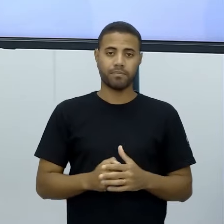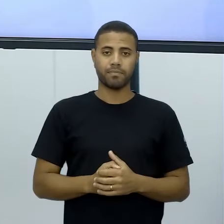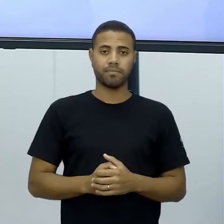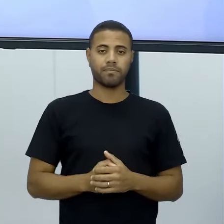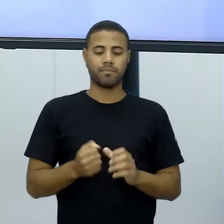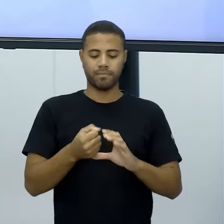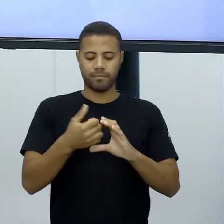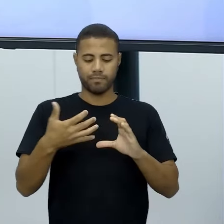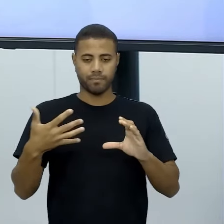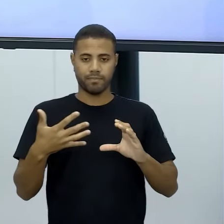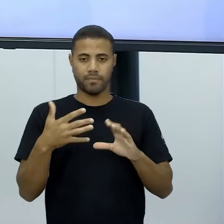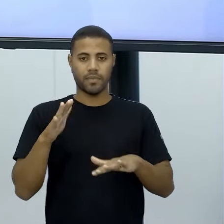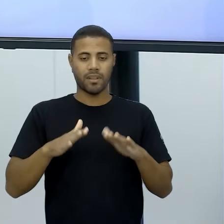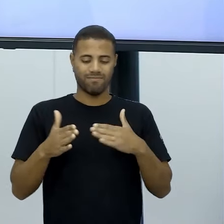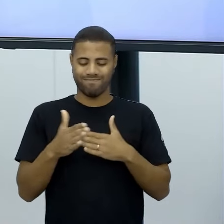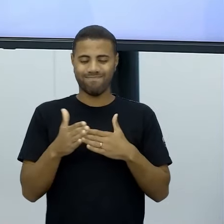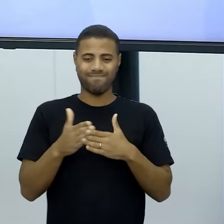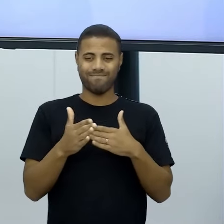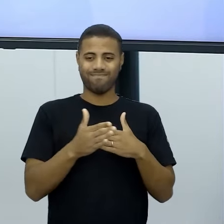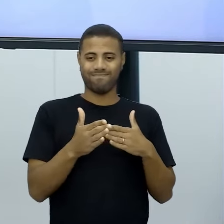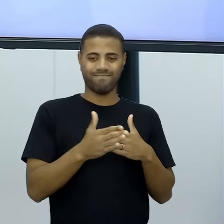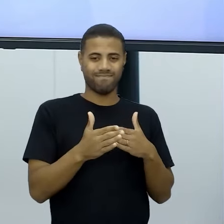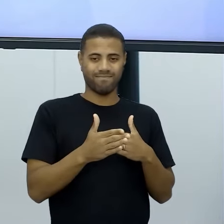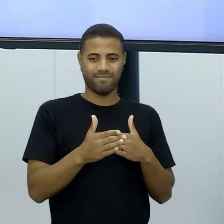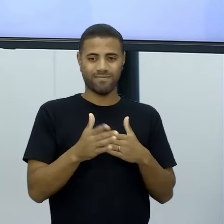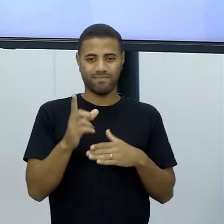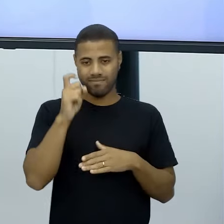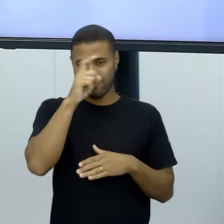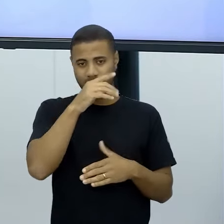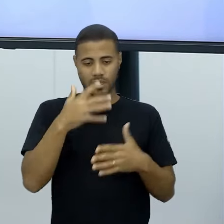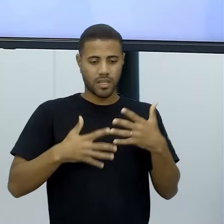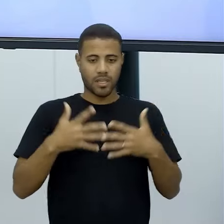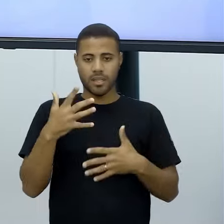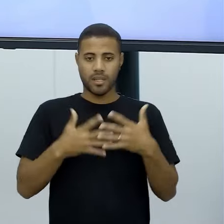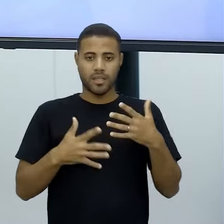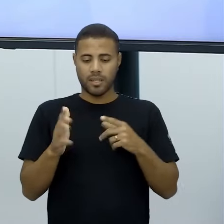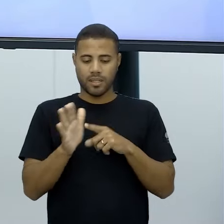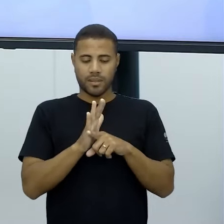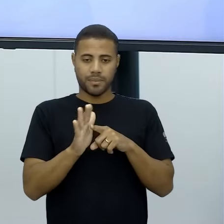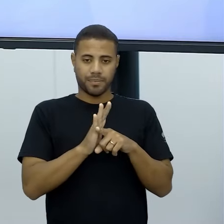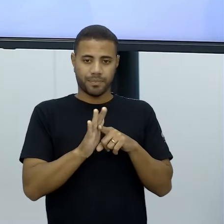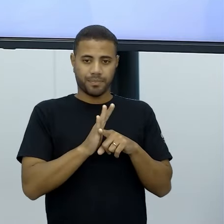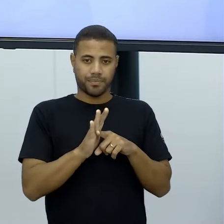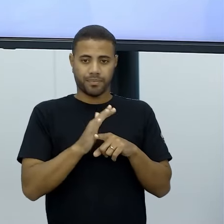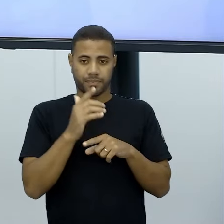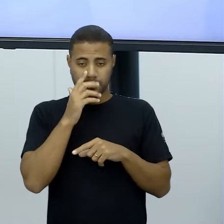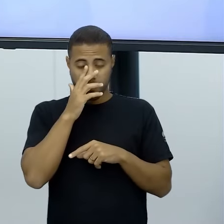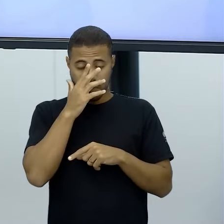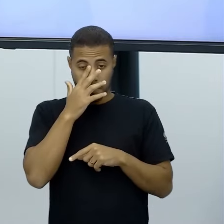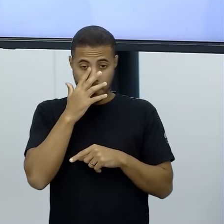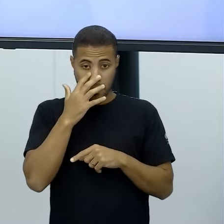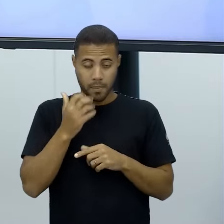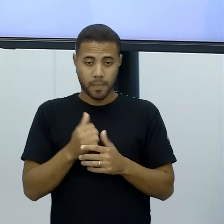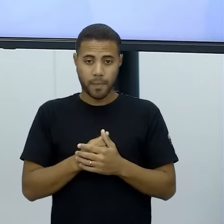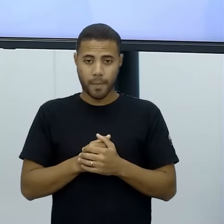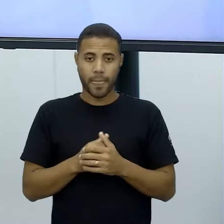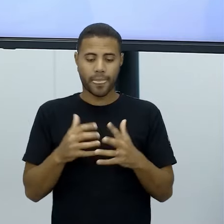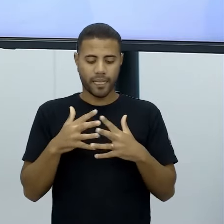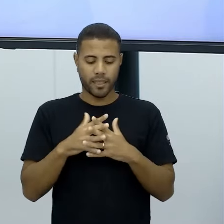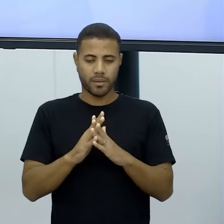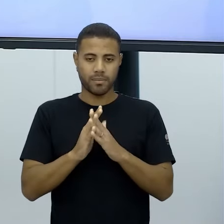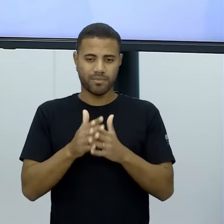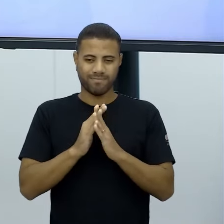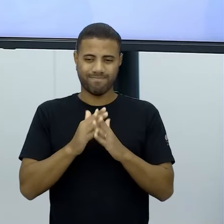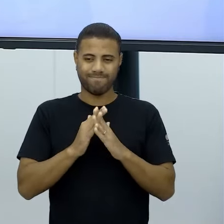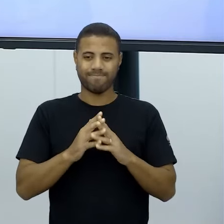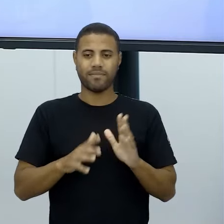que impedem, né? Ou que dificultam uma pesquisa, uma pesquisa censitária, tá? Ela tem muito complexa,